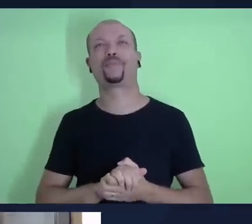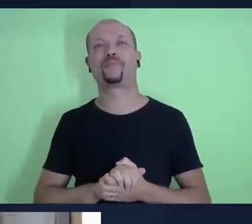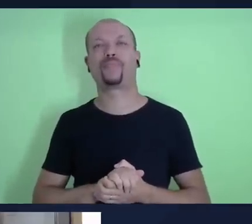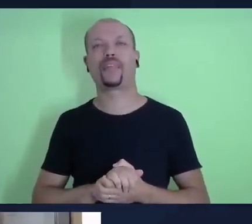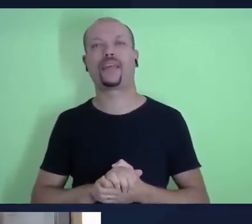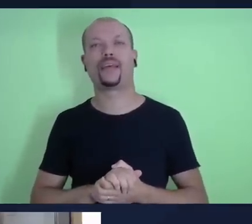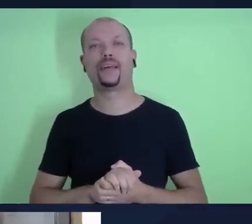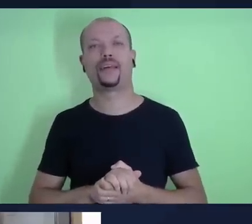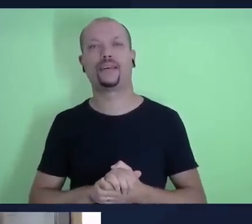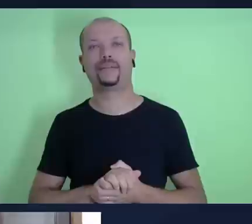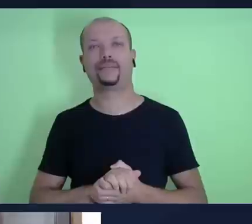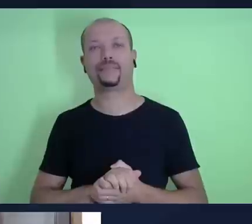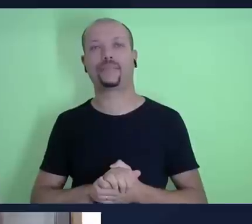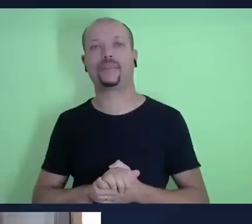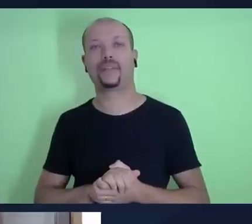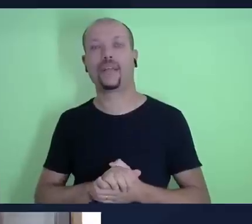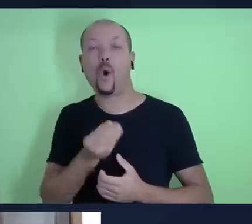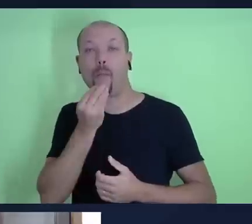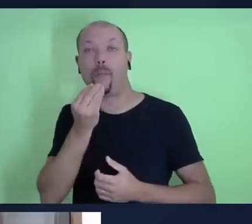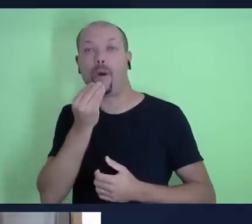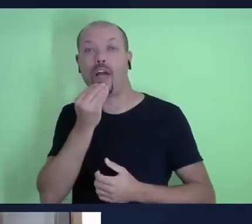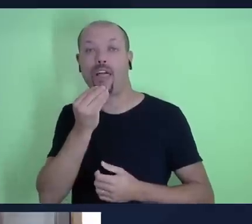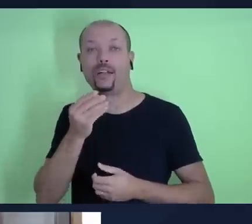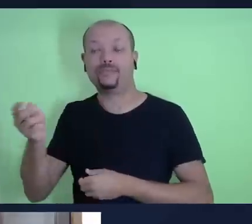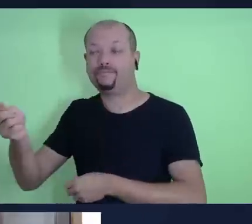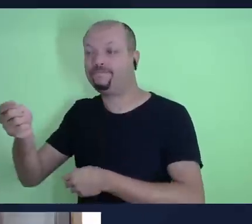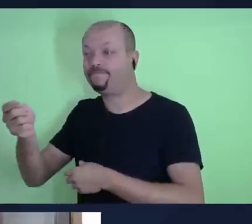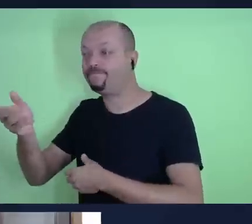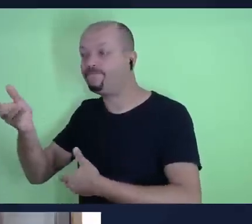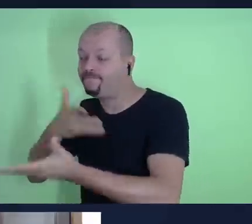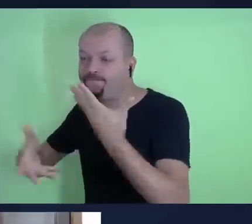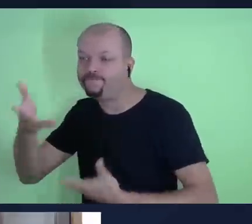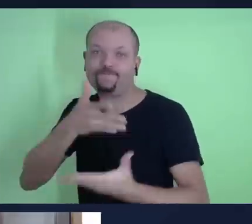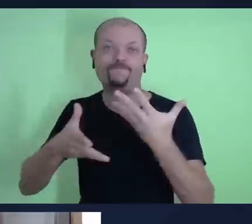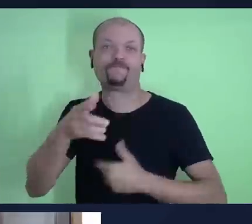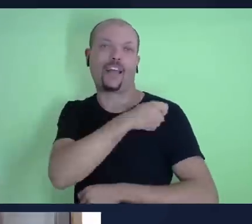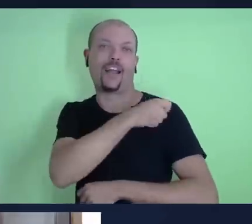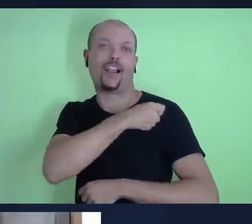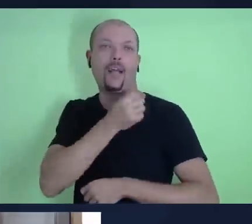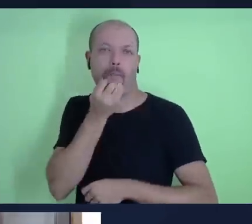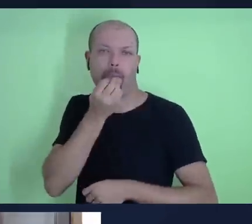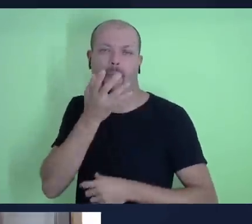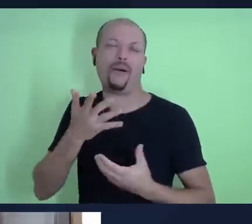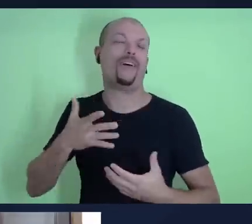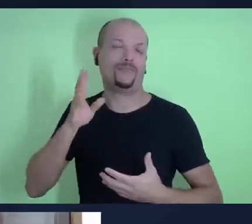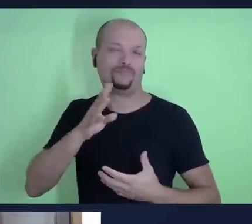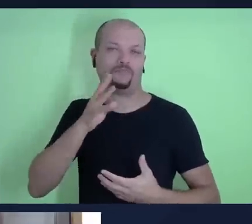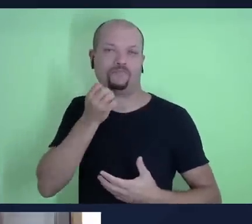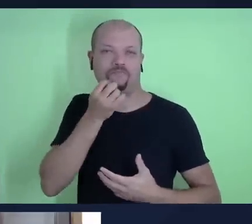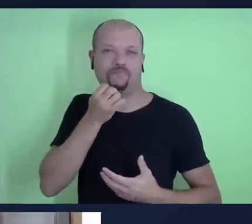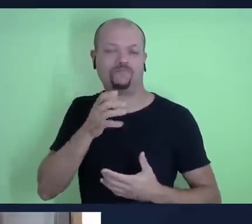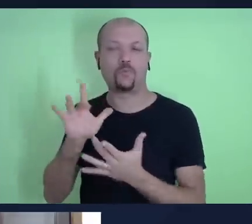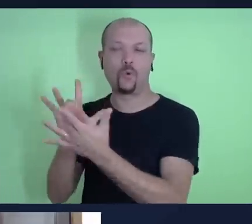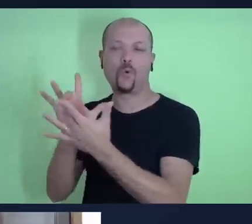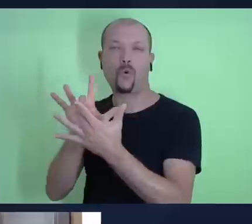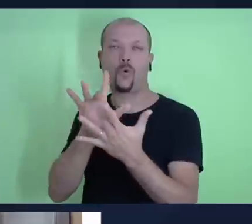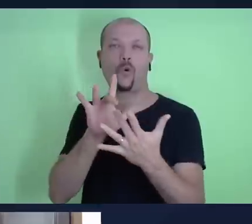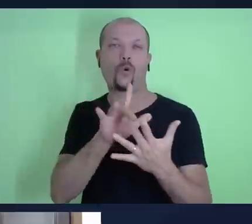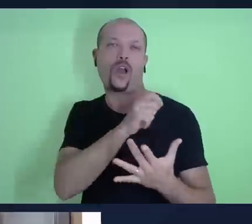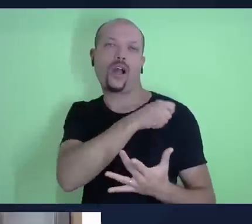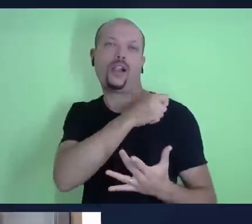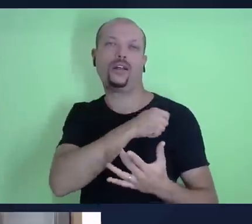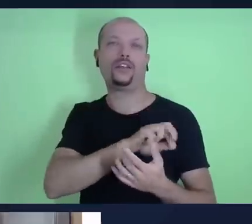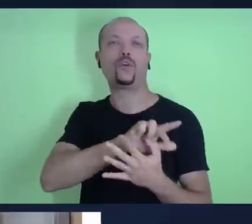oportunidades de interagir com os nossos alunos, isso é muito bom, muito agradável a gente ter esse contato com os nossos alunos em diferentes